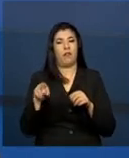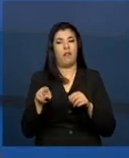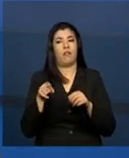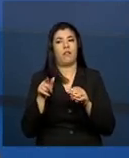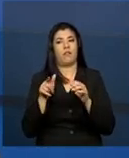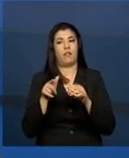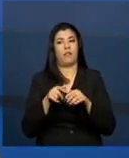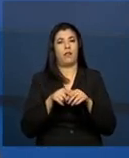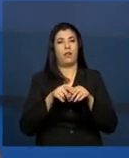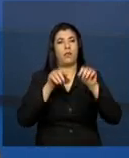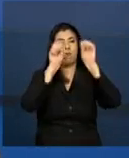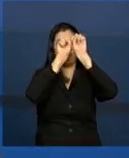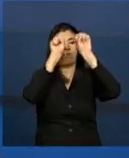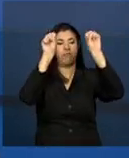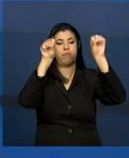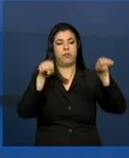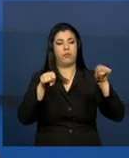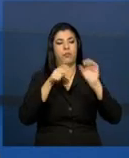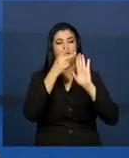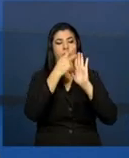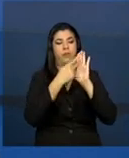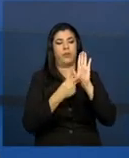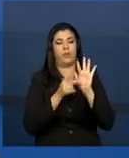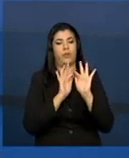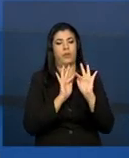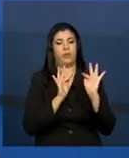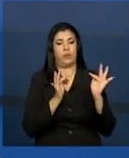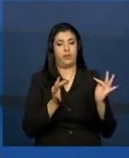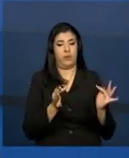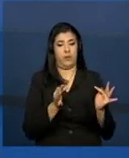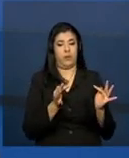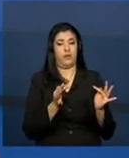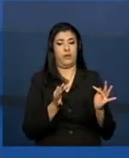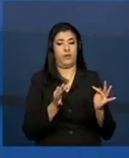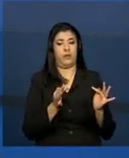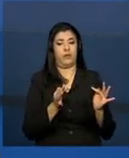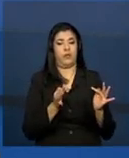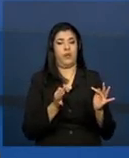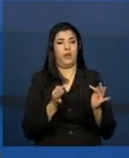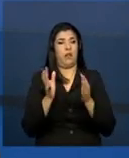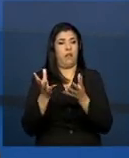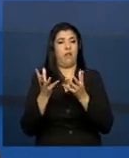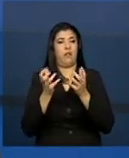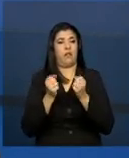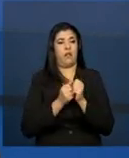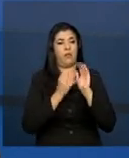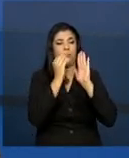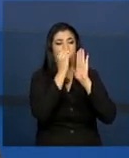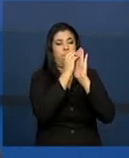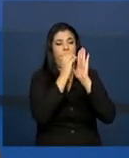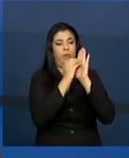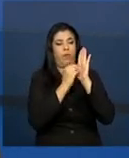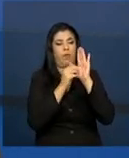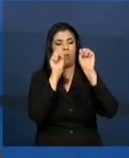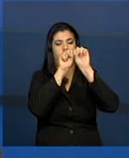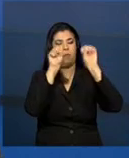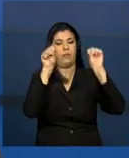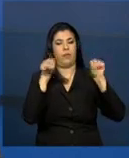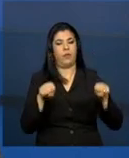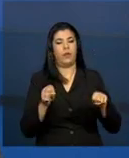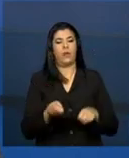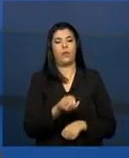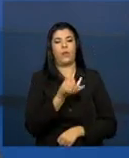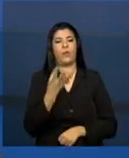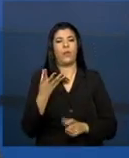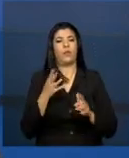Então, o prontuário eletrônico simplificado, ele nos permite colocar no sistema quais são as famílias que estão sendo acompanhadas, em que